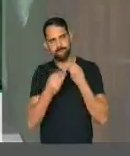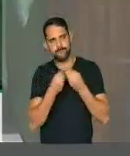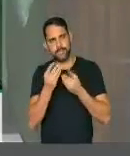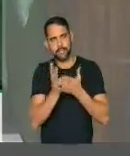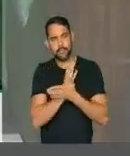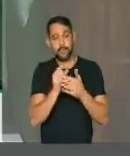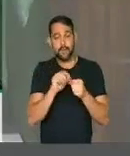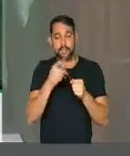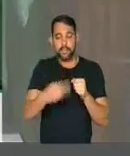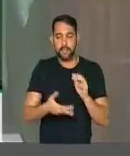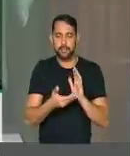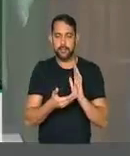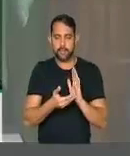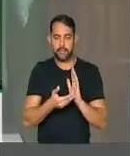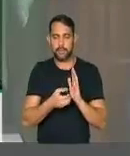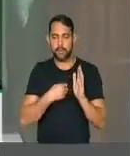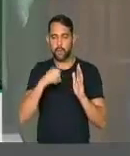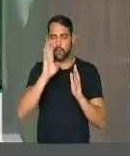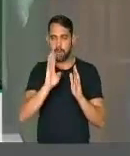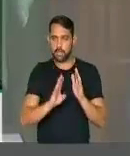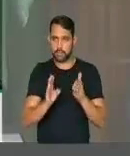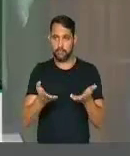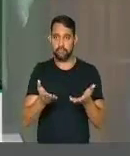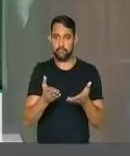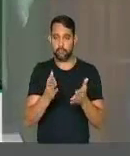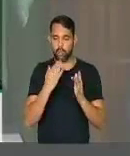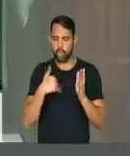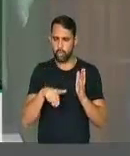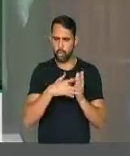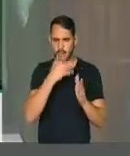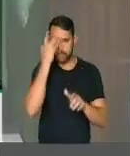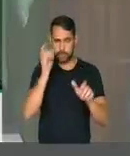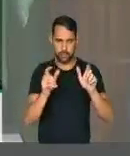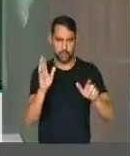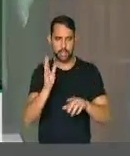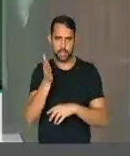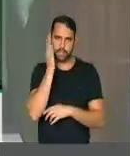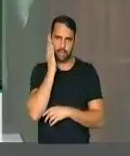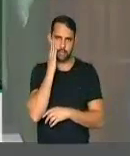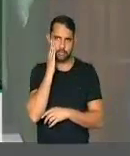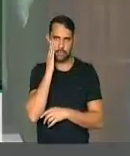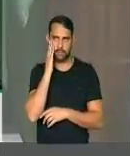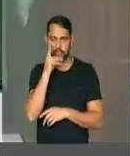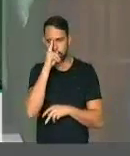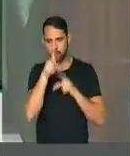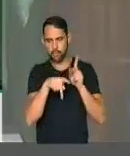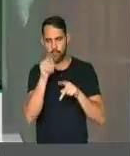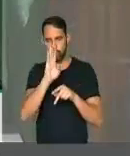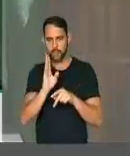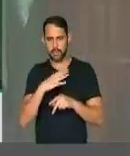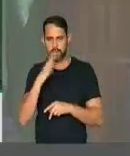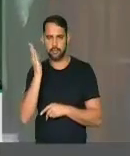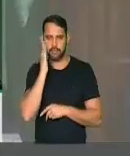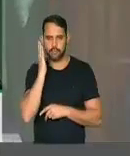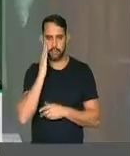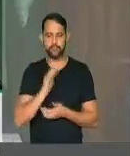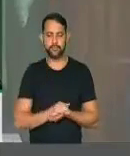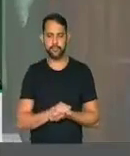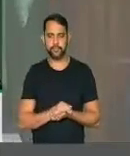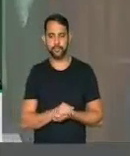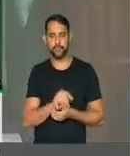nessa casa. O Brasil, todo mundo sabe, o povo brasileiro todo sabe